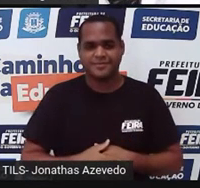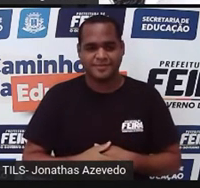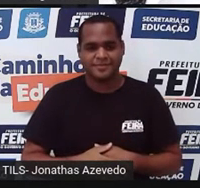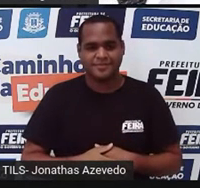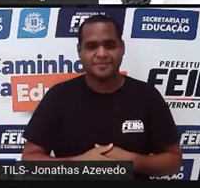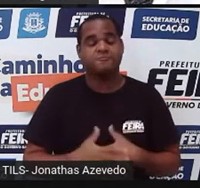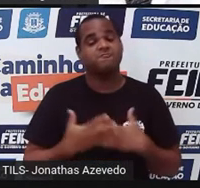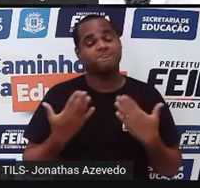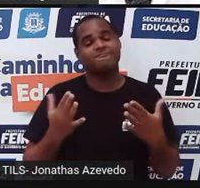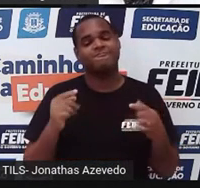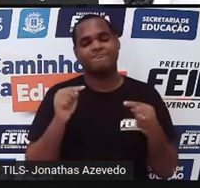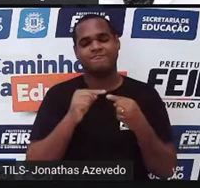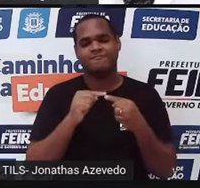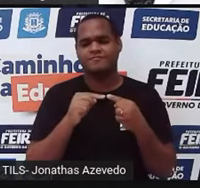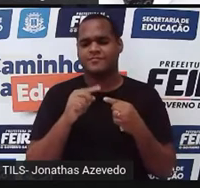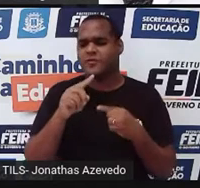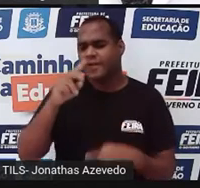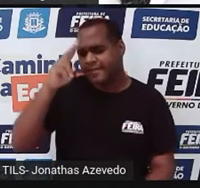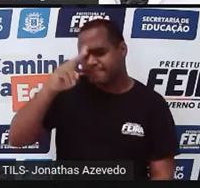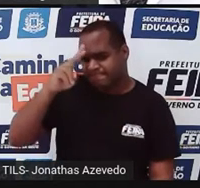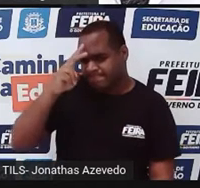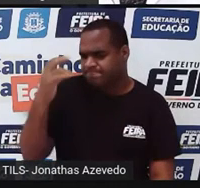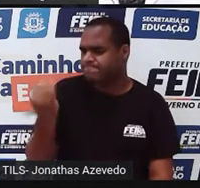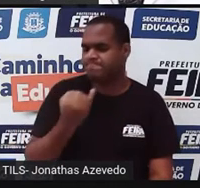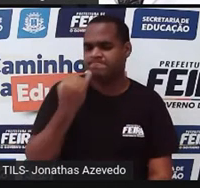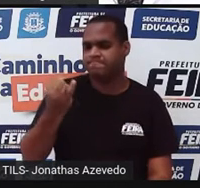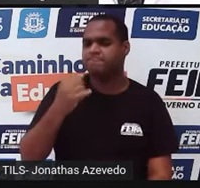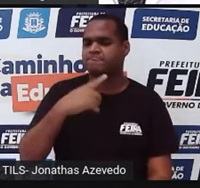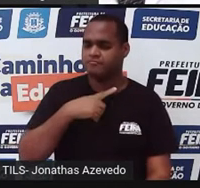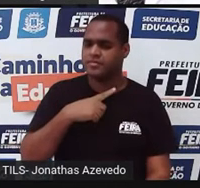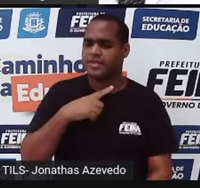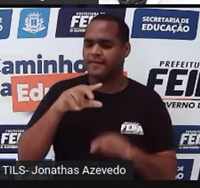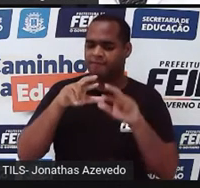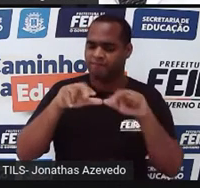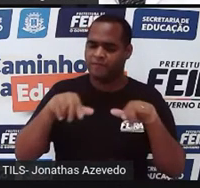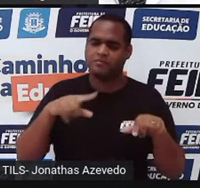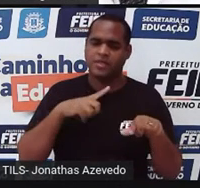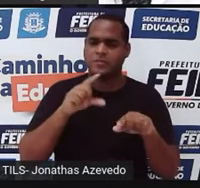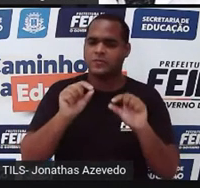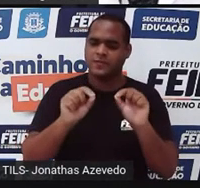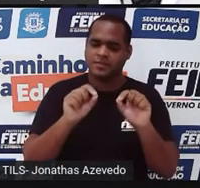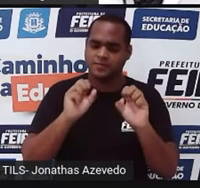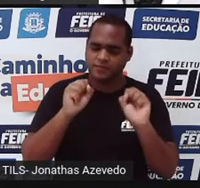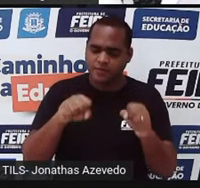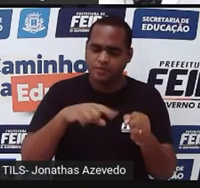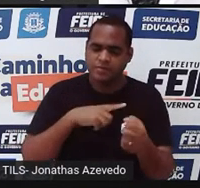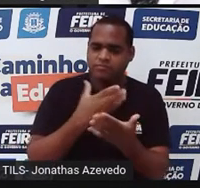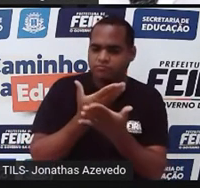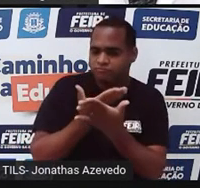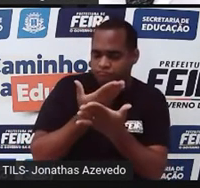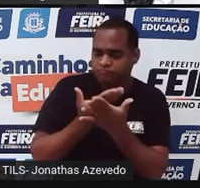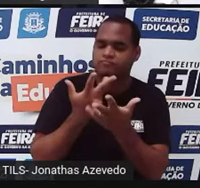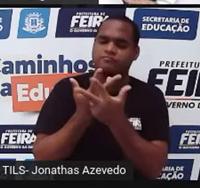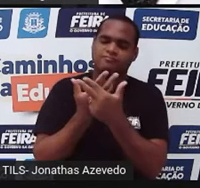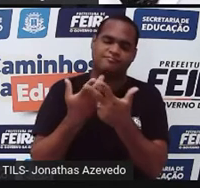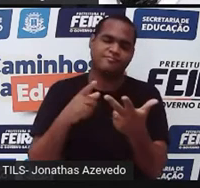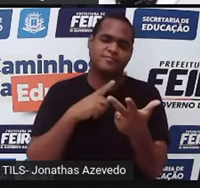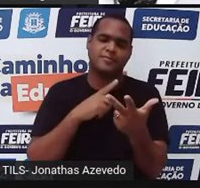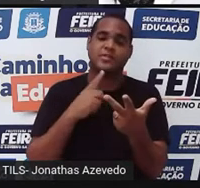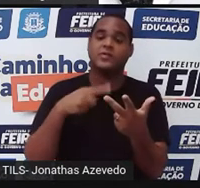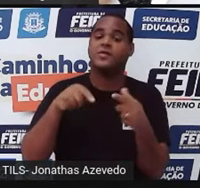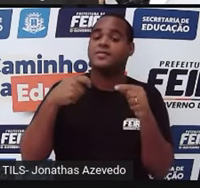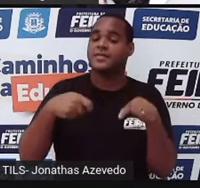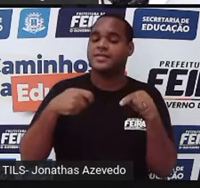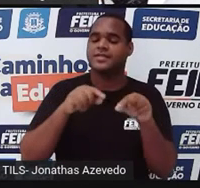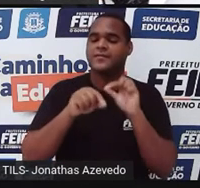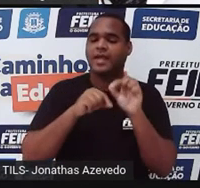Então, é isso aí. Então, a gente relembrou coisas que a gente já estudou nas últimas aulas aí. Mas a gente vai precisar